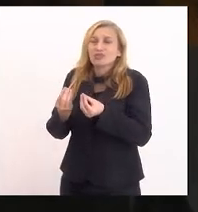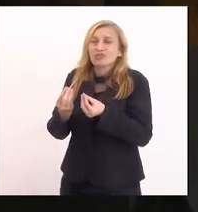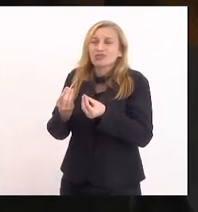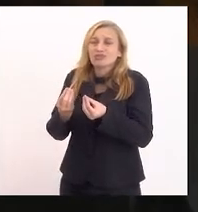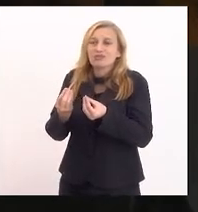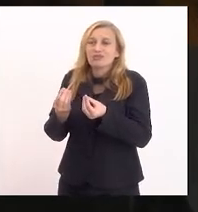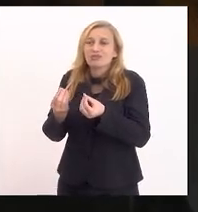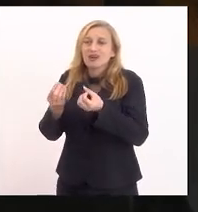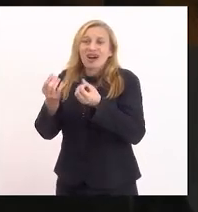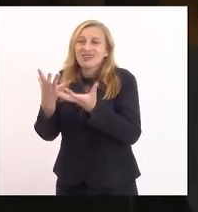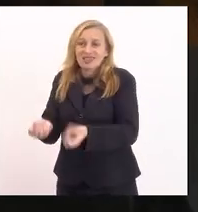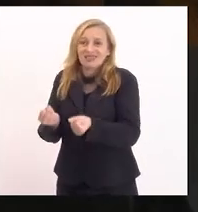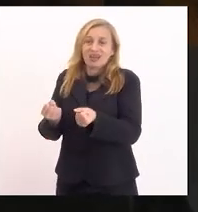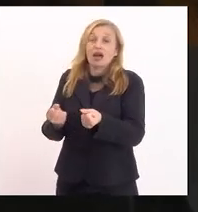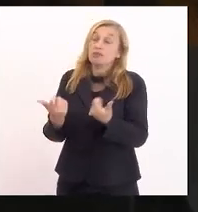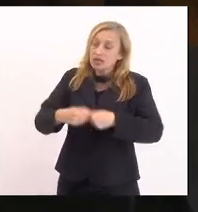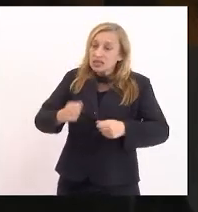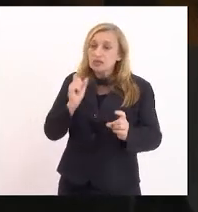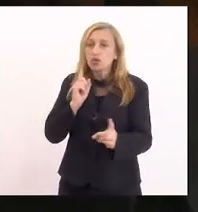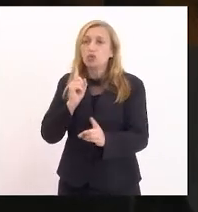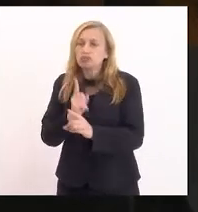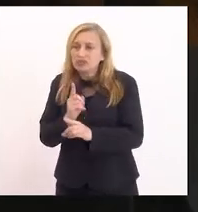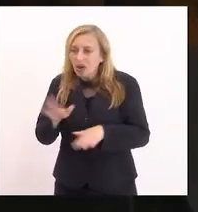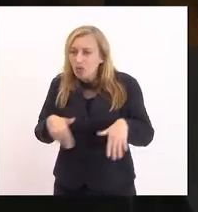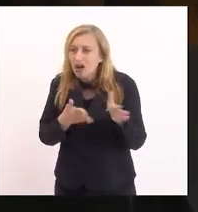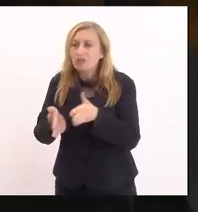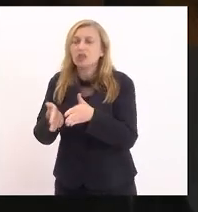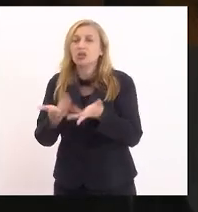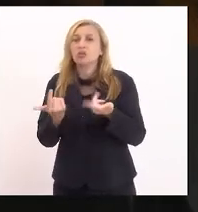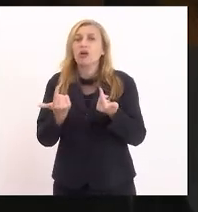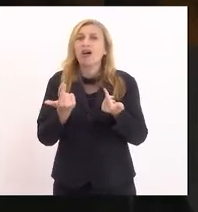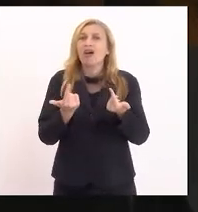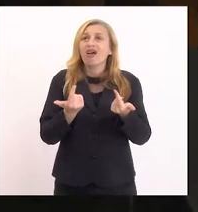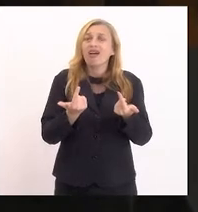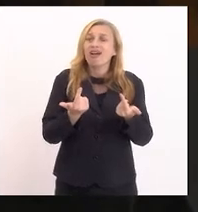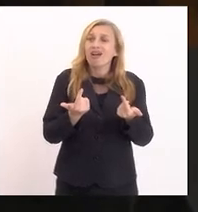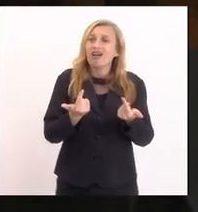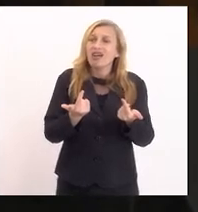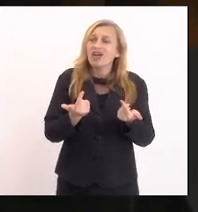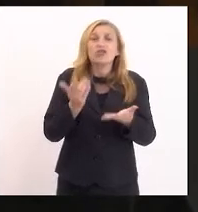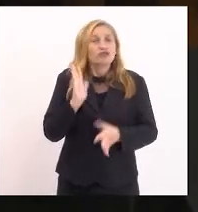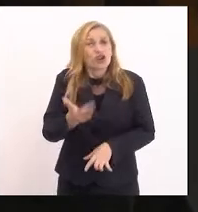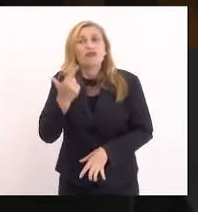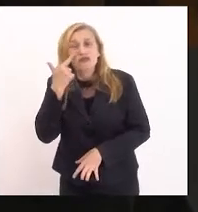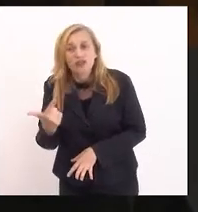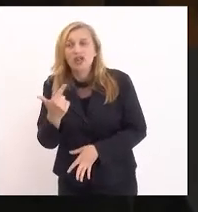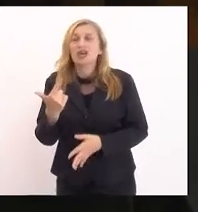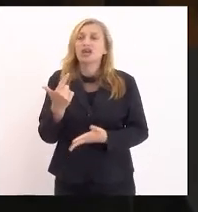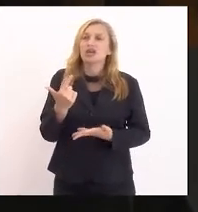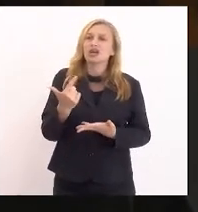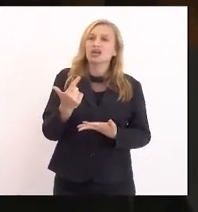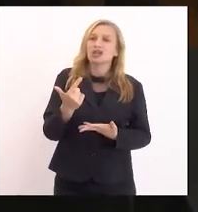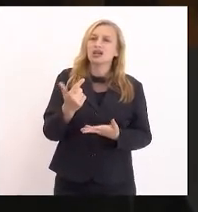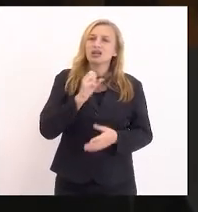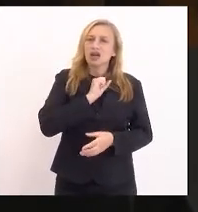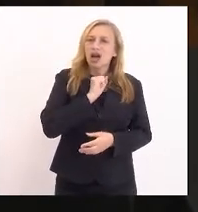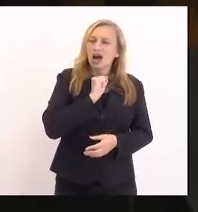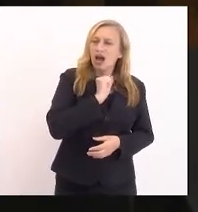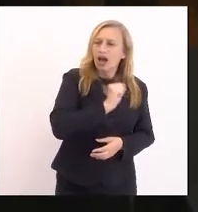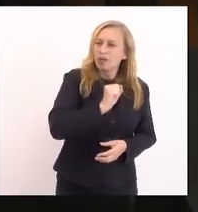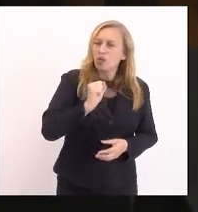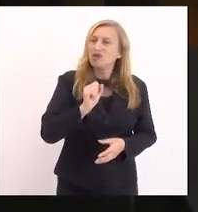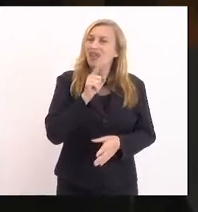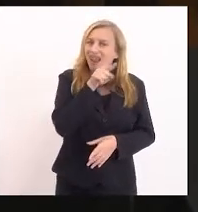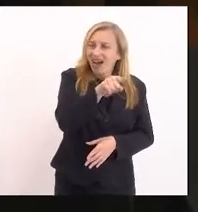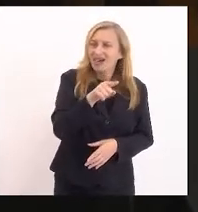está preciso que a gente encontre de uma maneira, é preciso que, porque eu já vi, como no caso da chacina do Jacarezinho em maio do ano